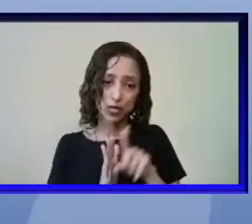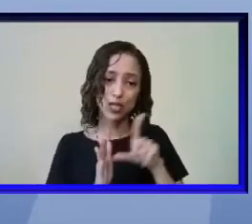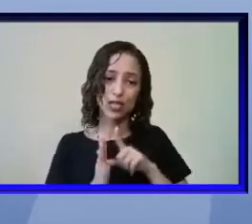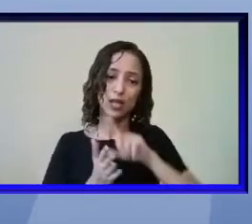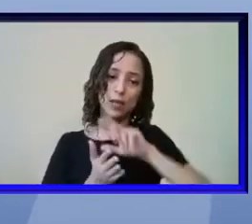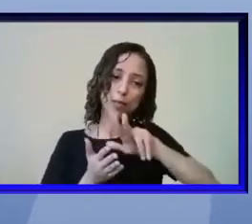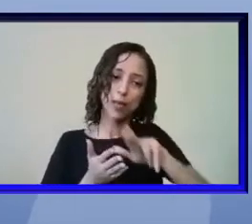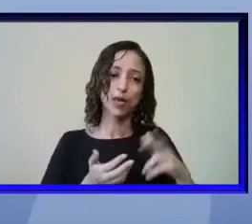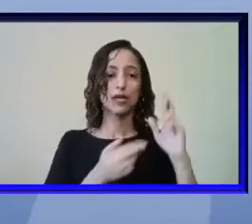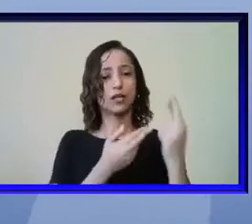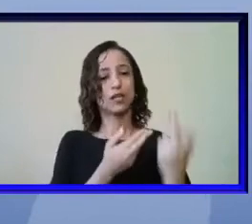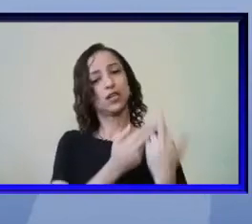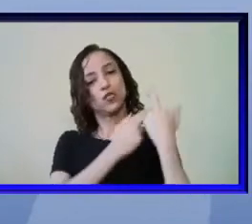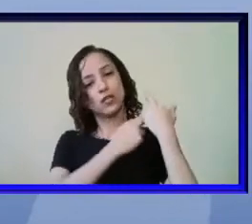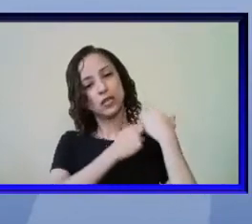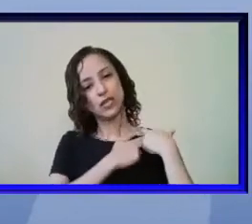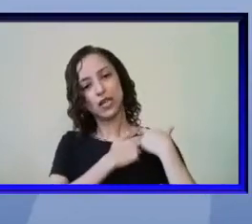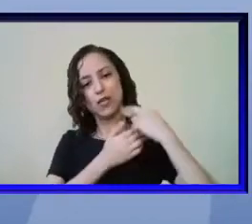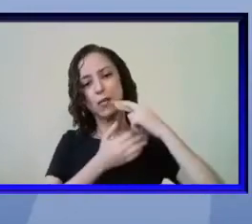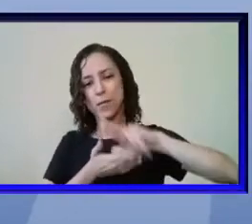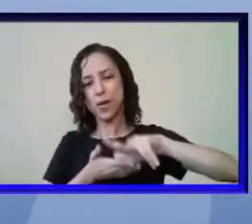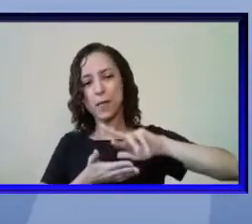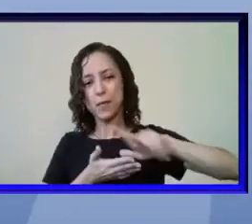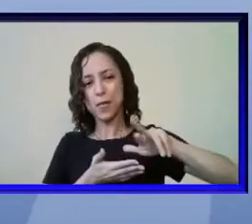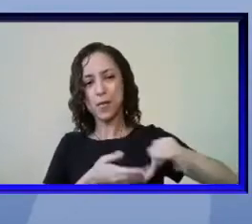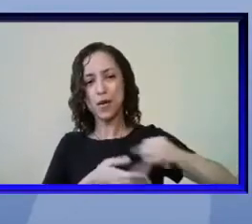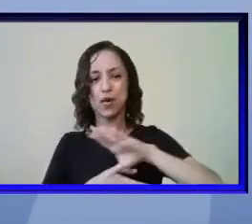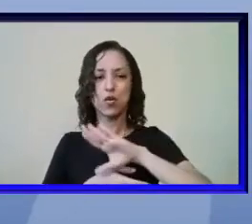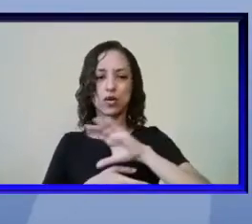cargos como de coordenadoria